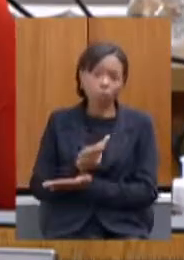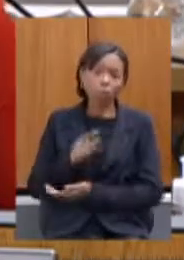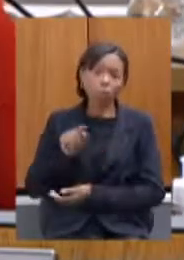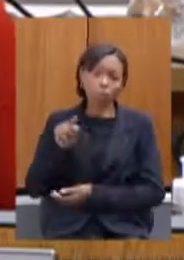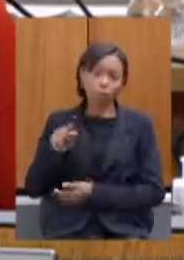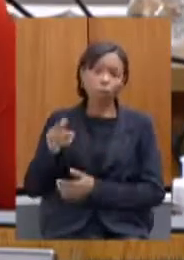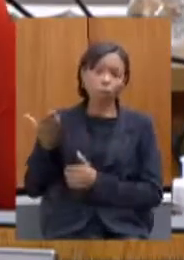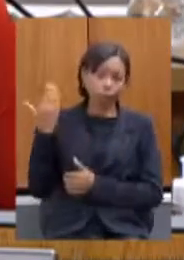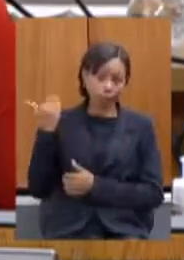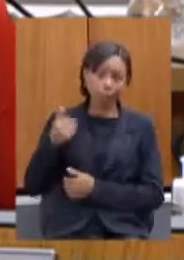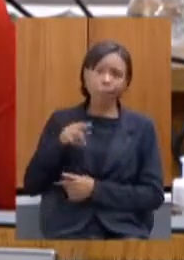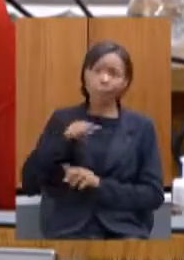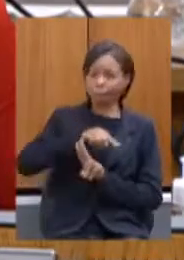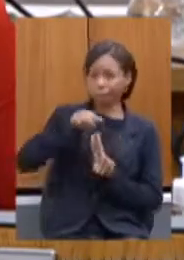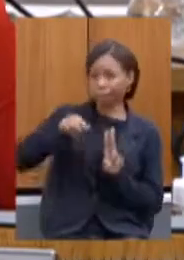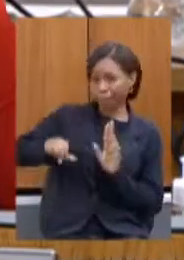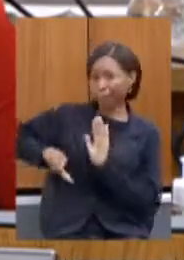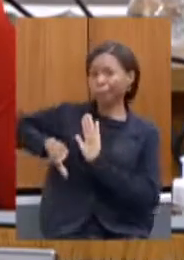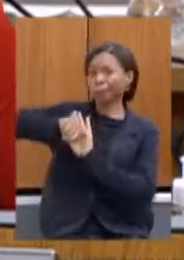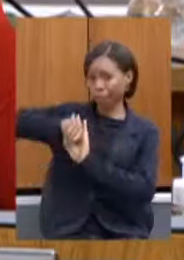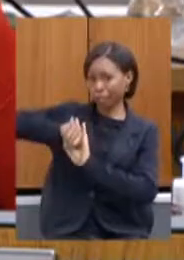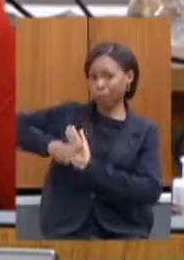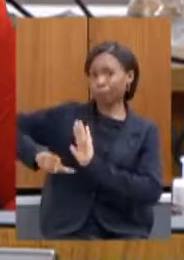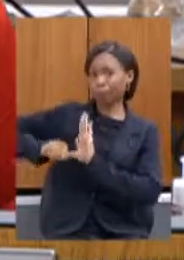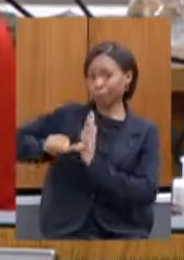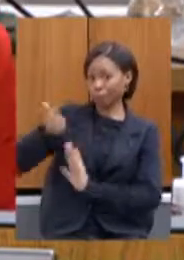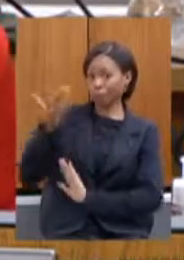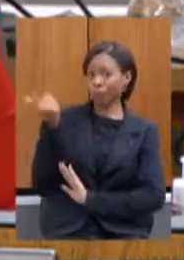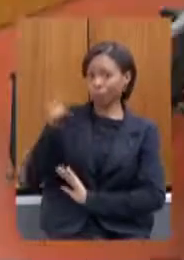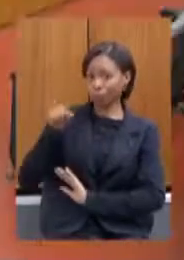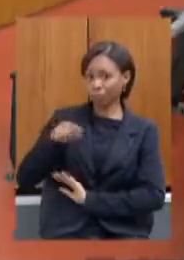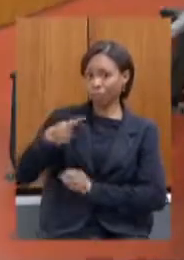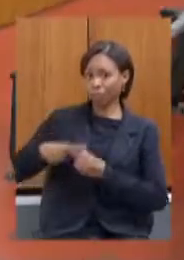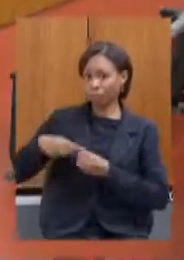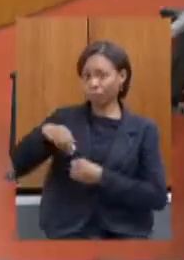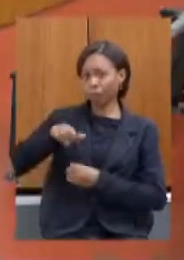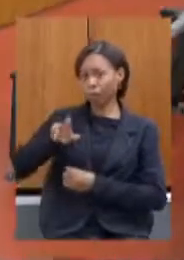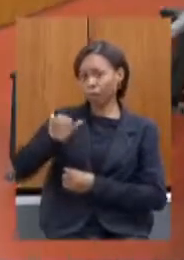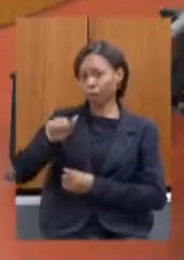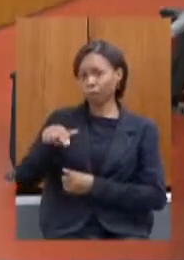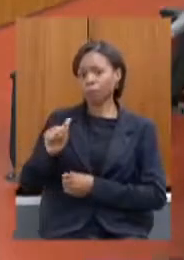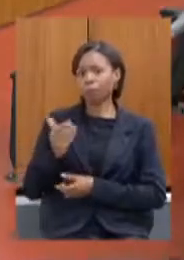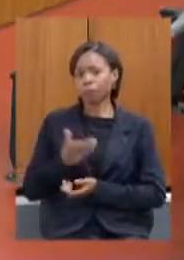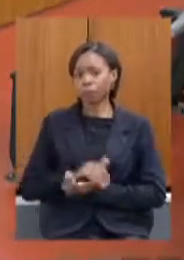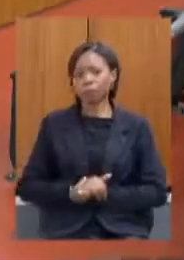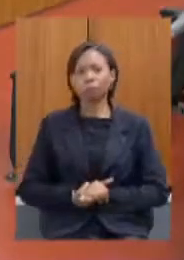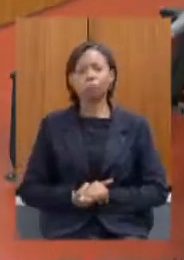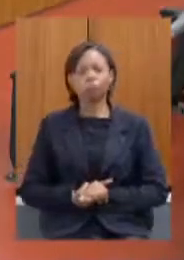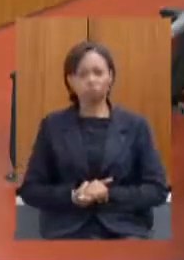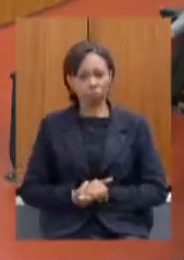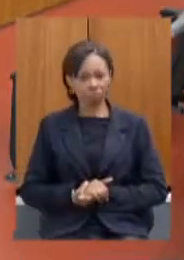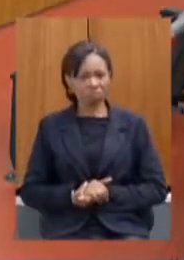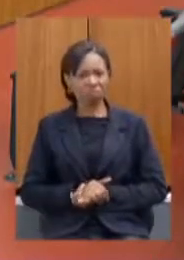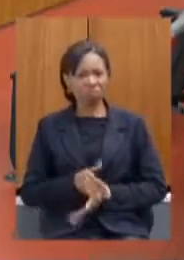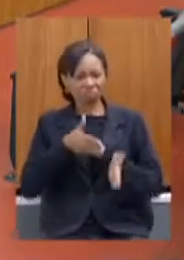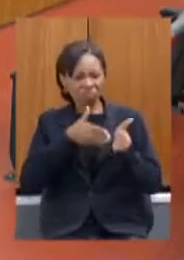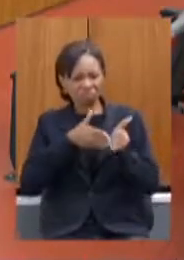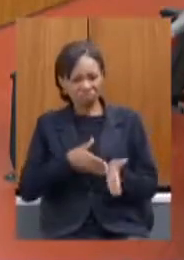ao primeiro crime da Vale em Mariana são essas as primeiras considerações fiel ao tempo em deputado